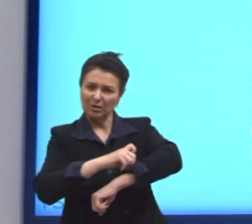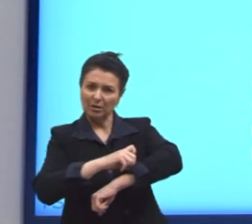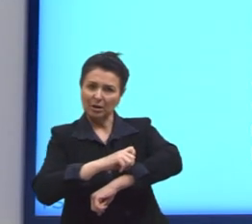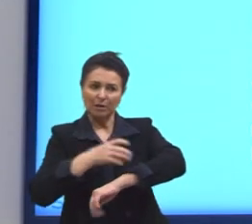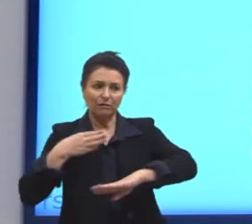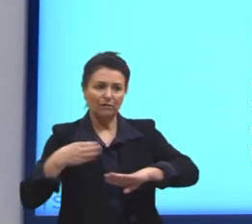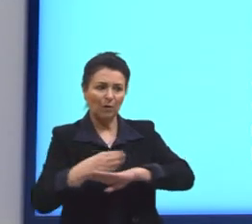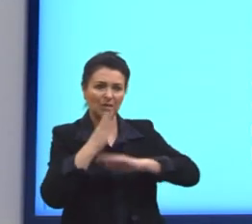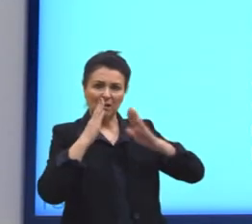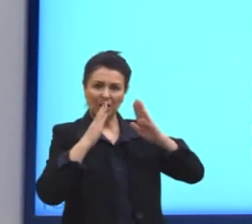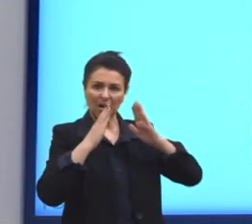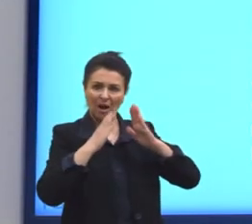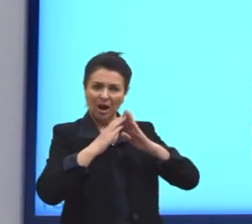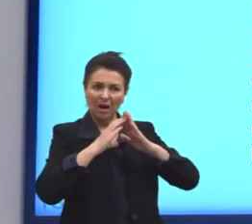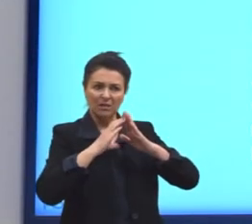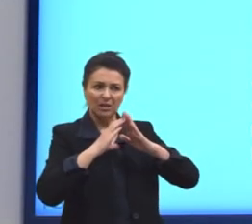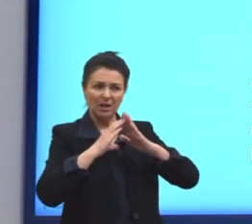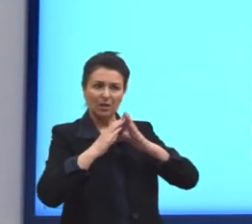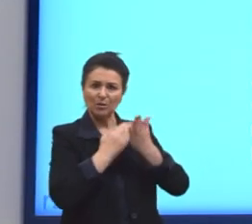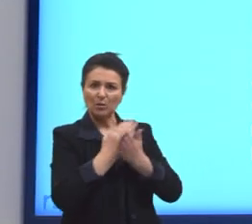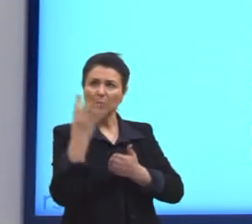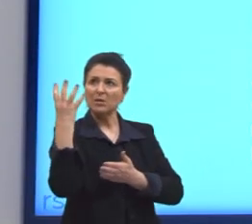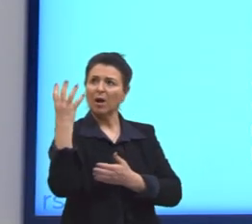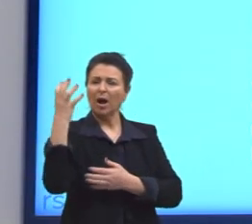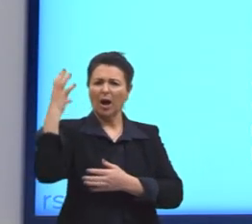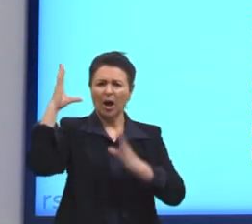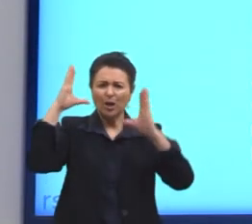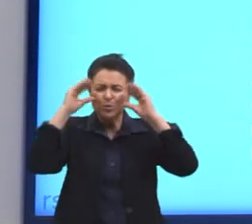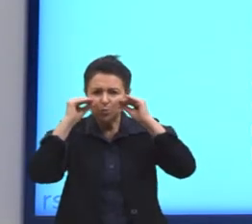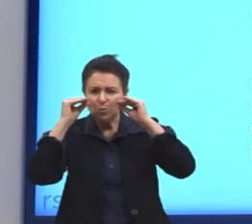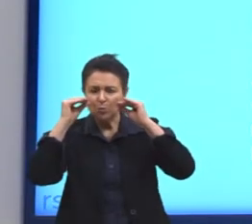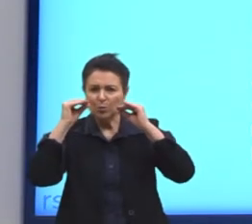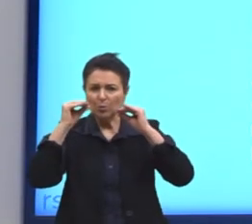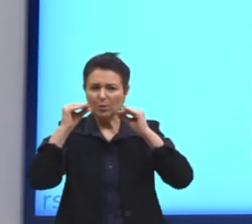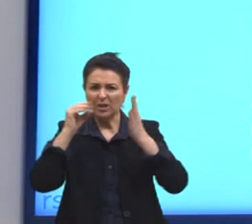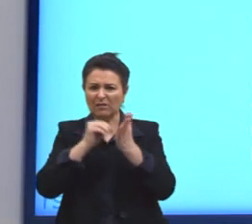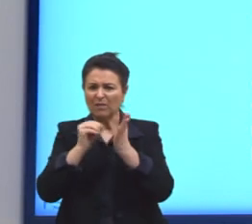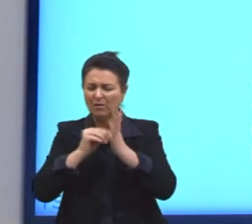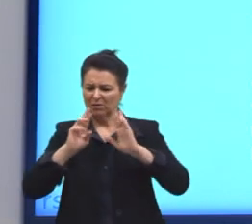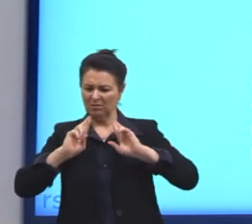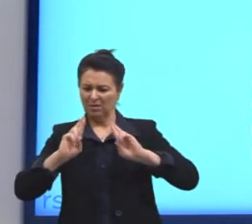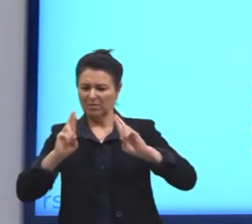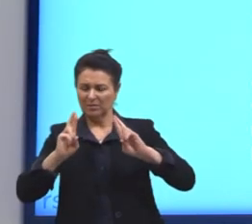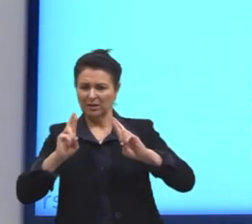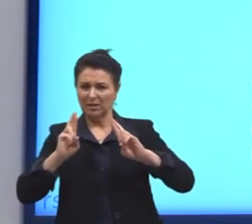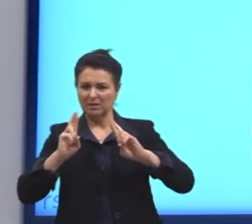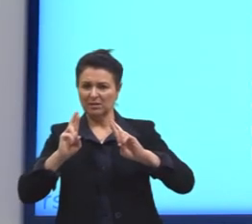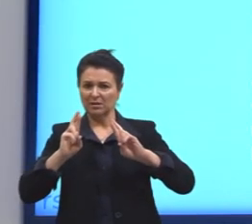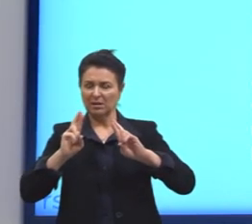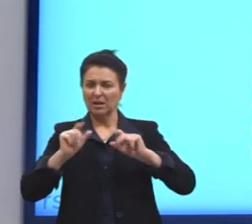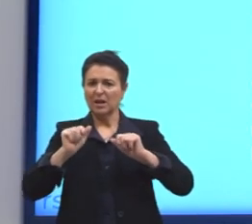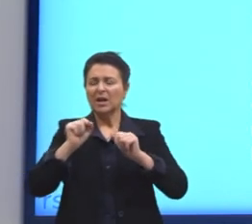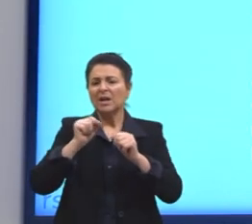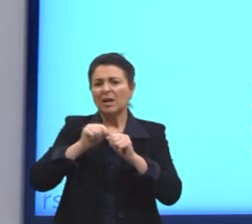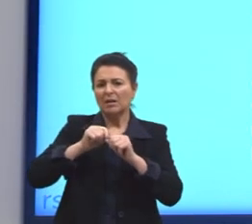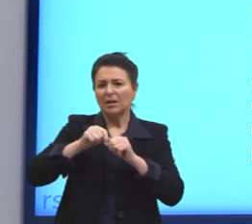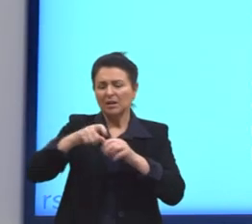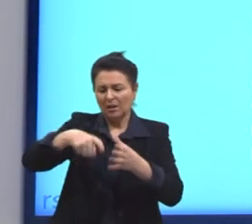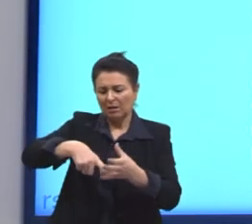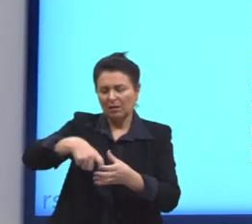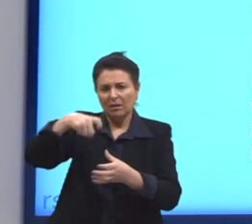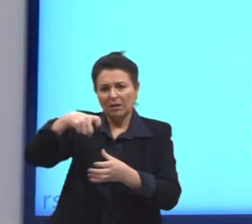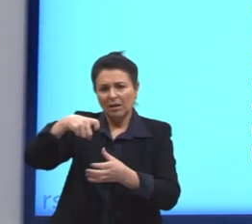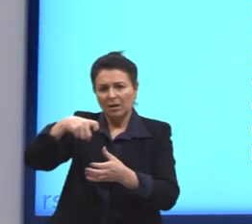a nossa lâmpada. Na escuridão, afundarão nossa esperança, feito âncora. Arrancarão a nossa